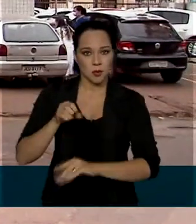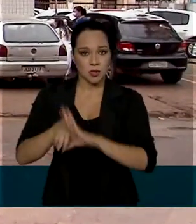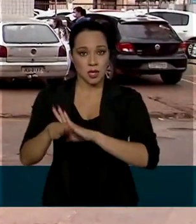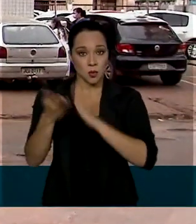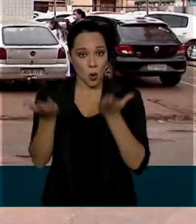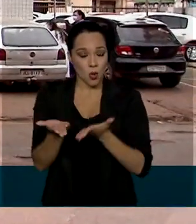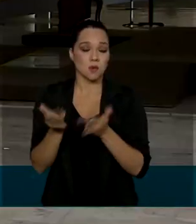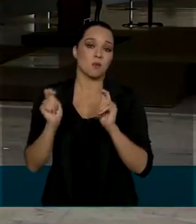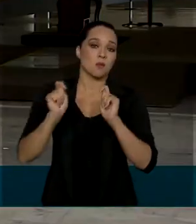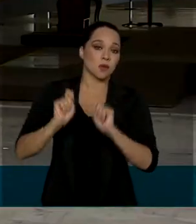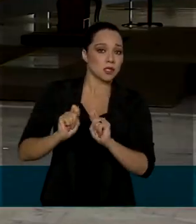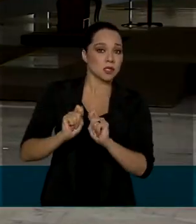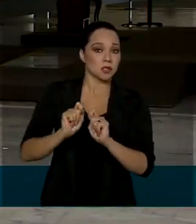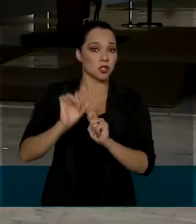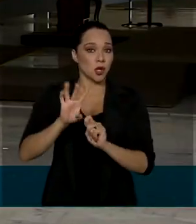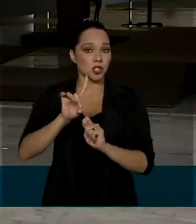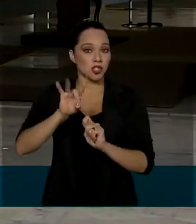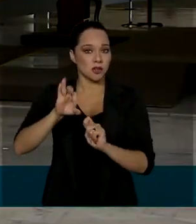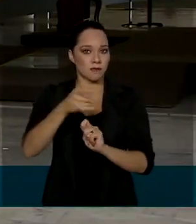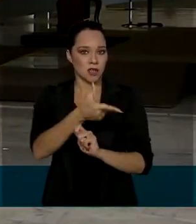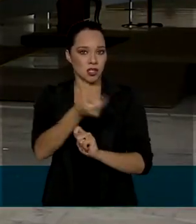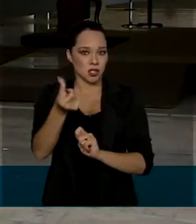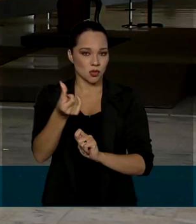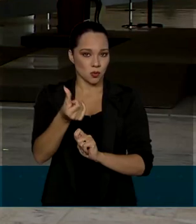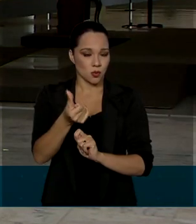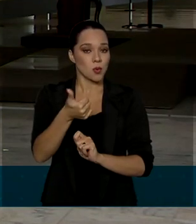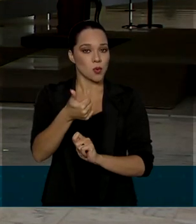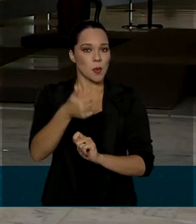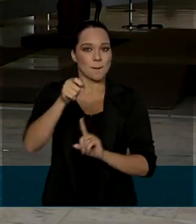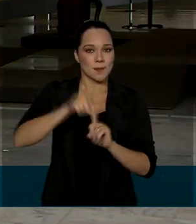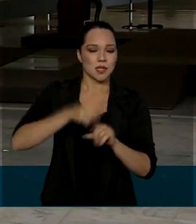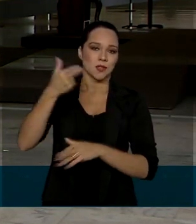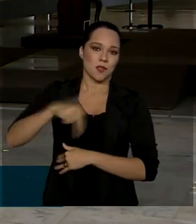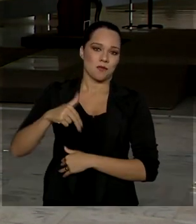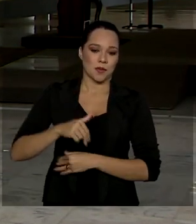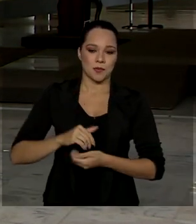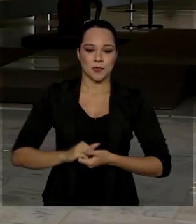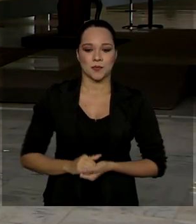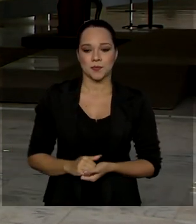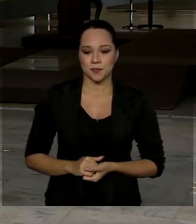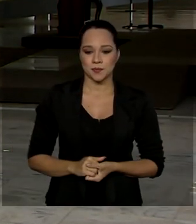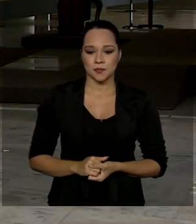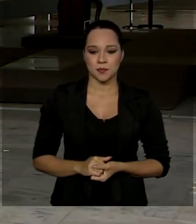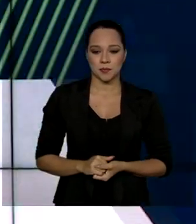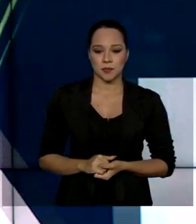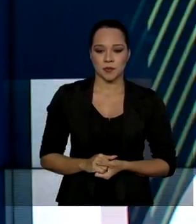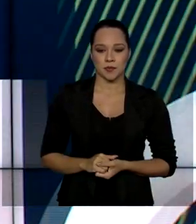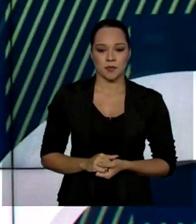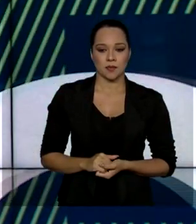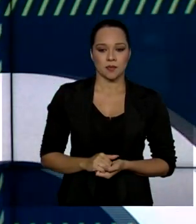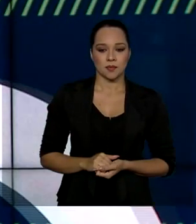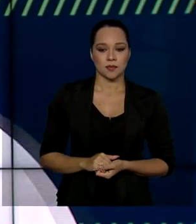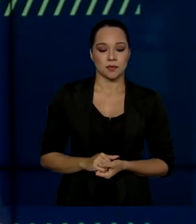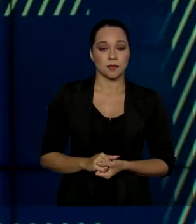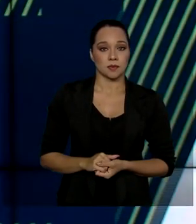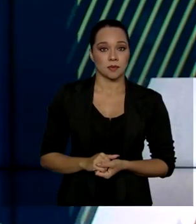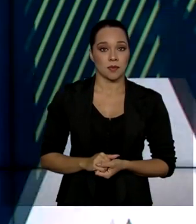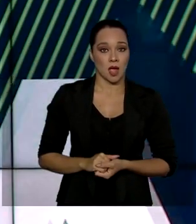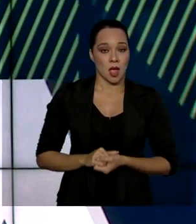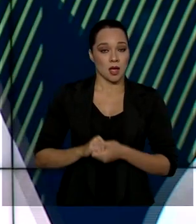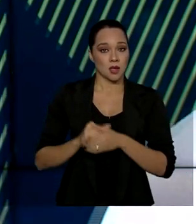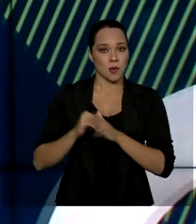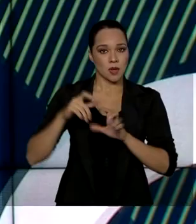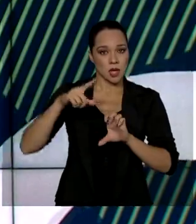será possível no dia 21 de novembro. Luana Cairi para o governo agora. Pequenos